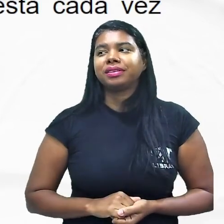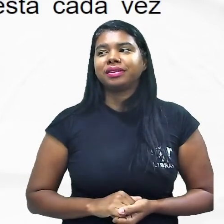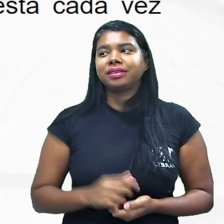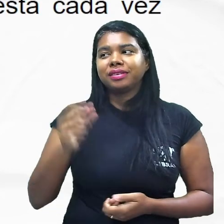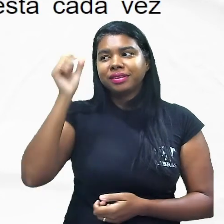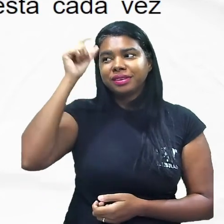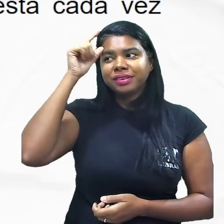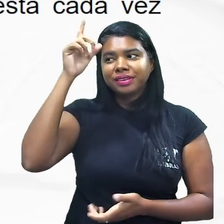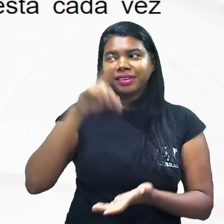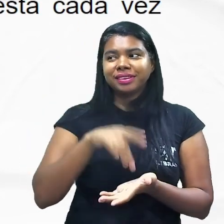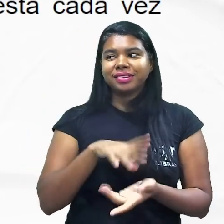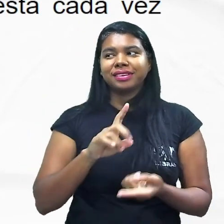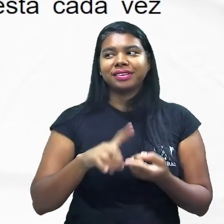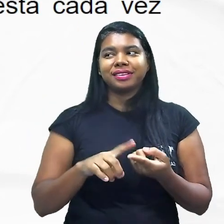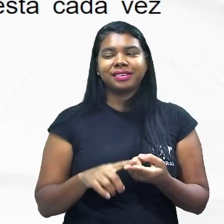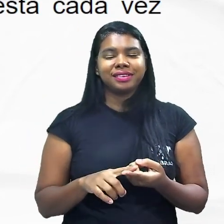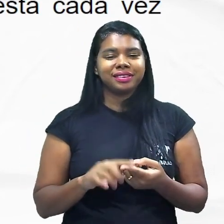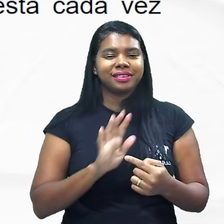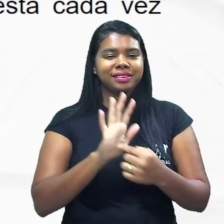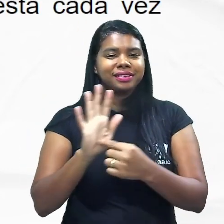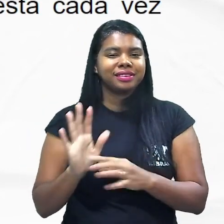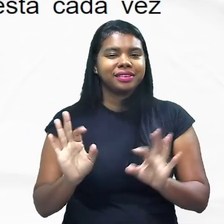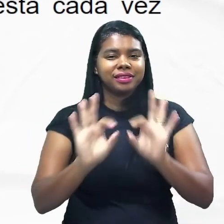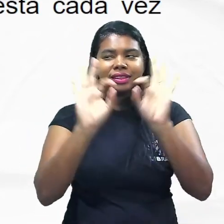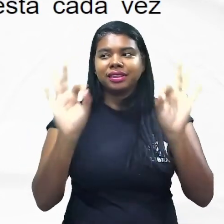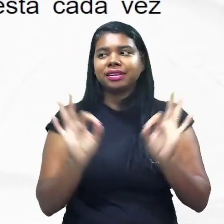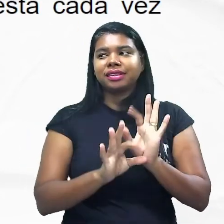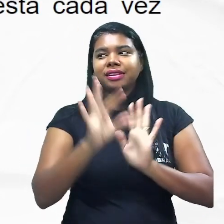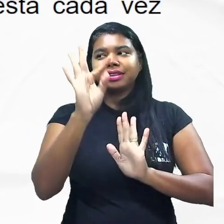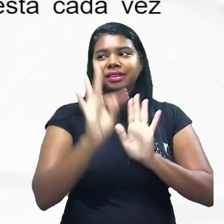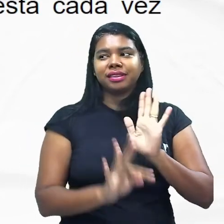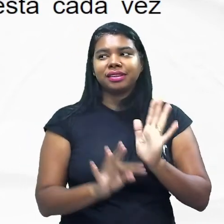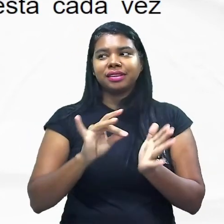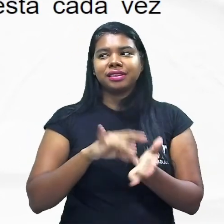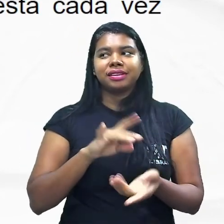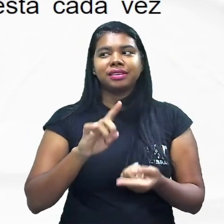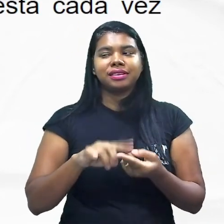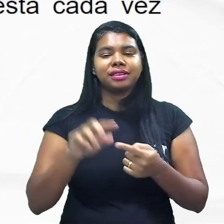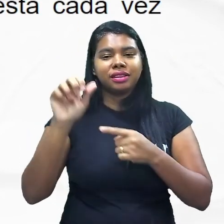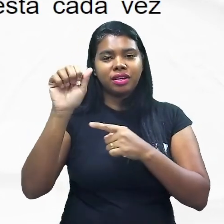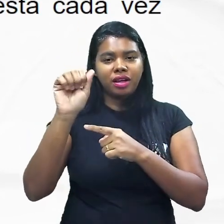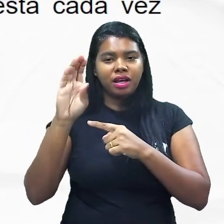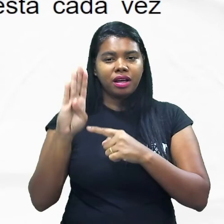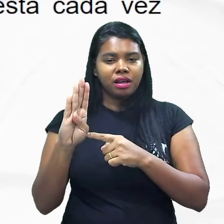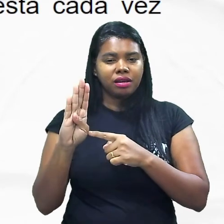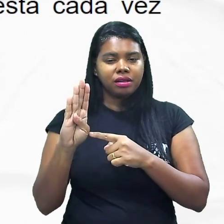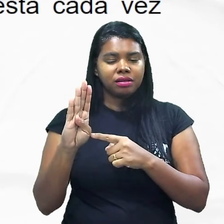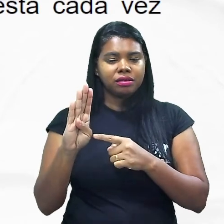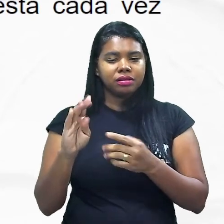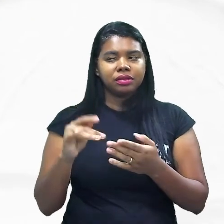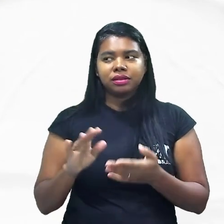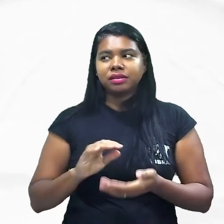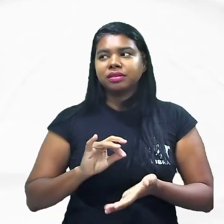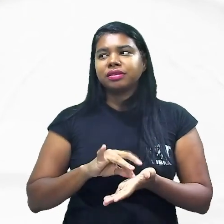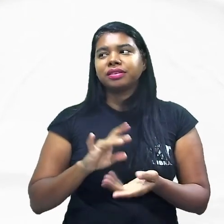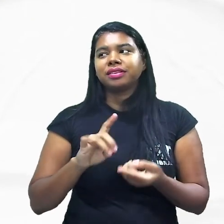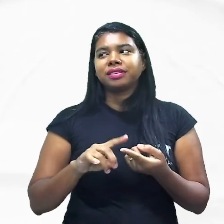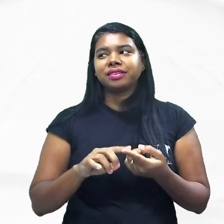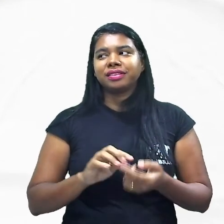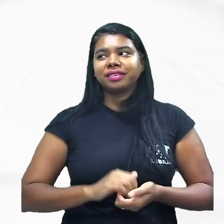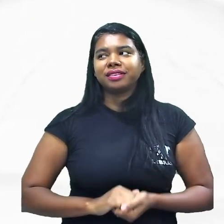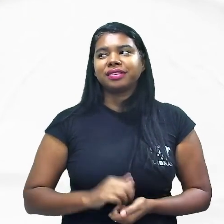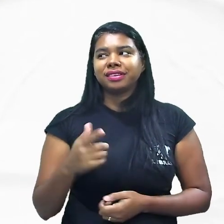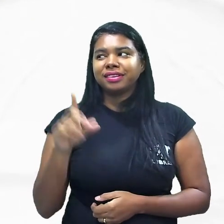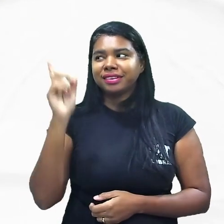e não vai contemplar não vai ser a síntese do texto então aí bem você já descarta então fica atento não são questões difíceis